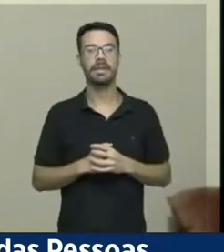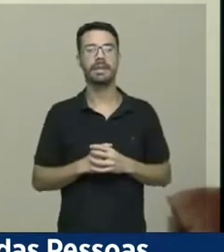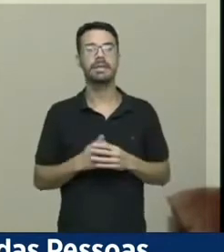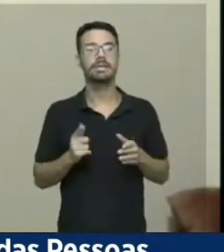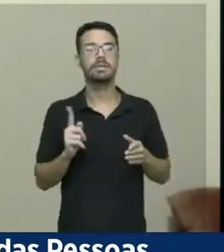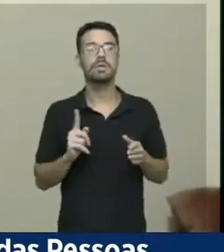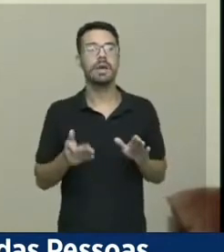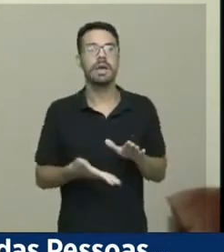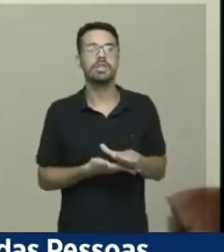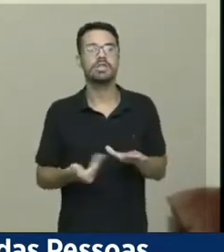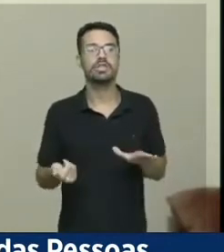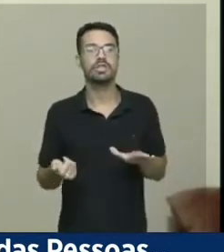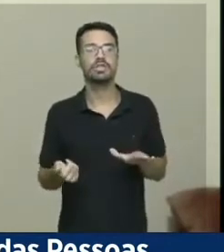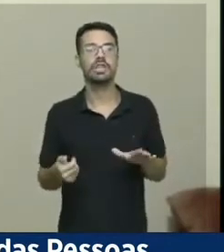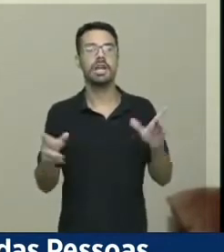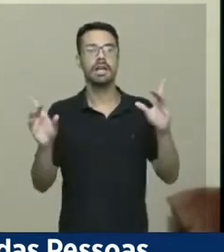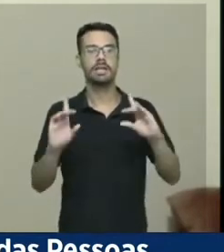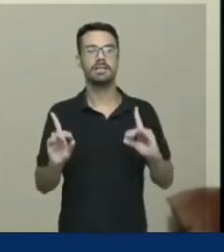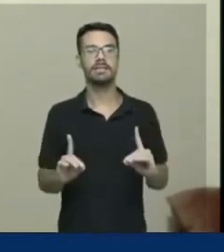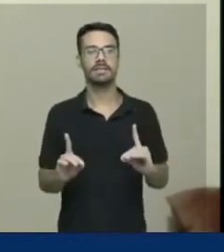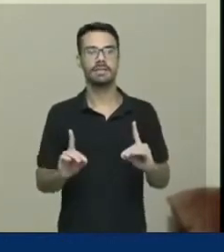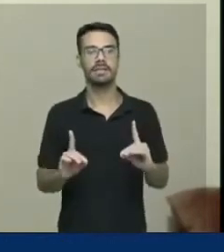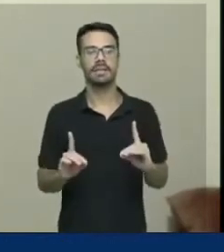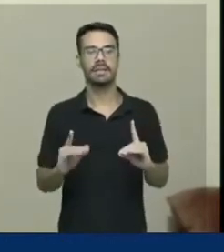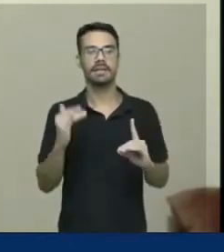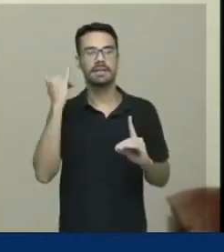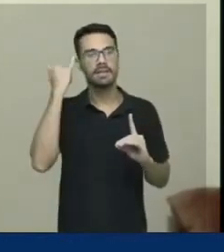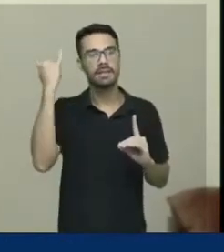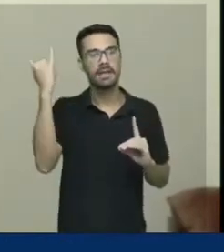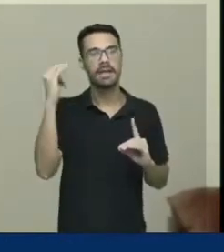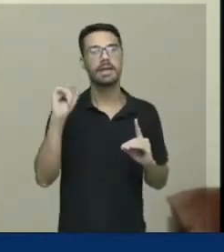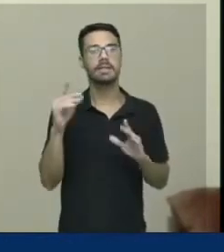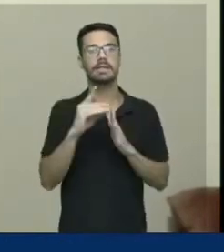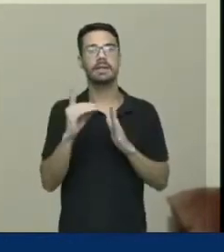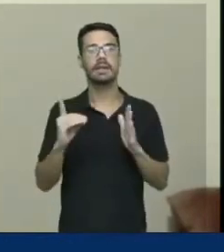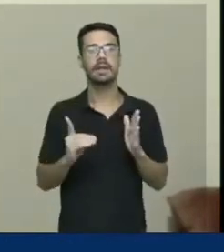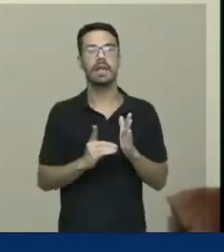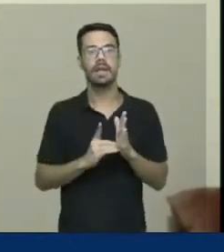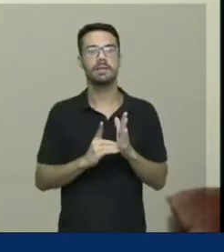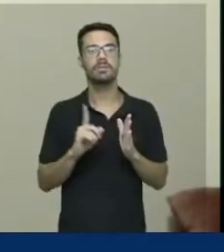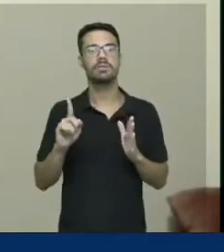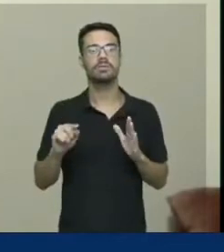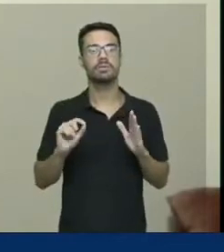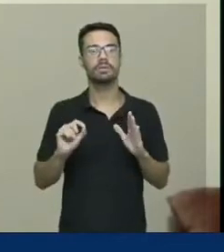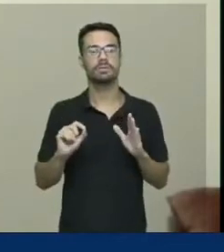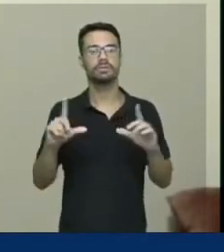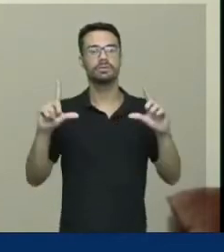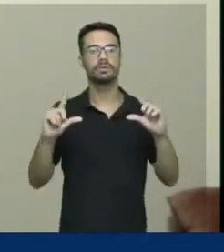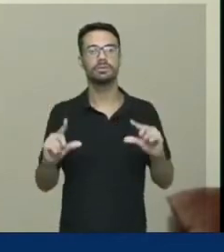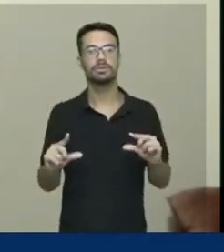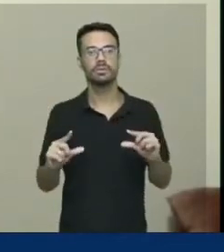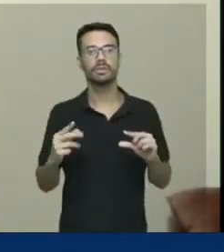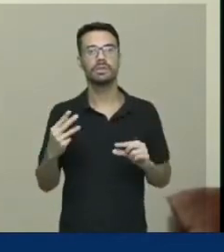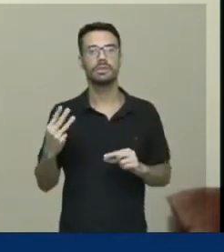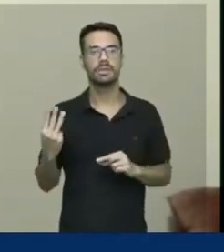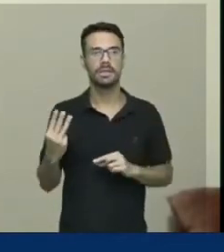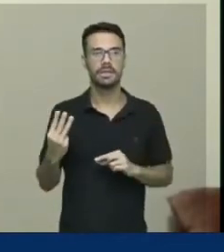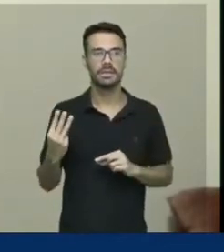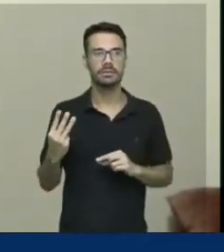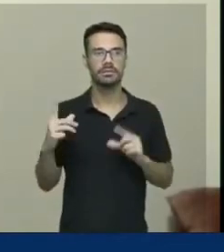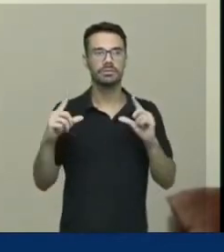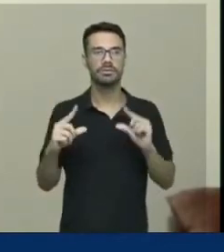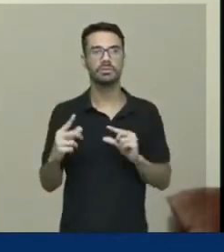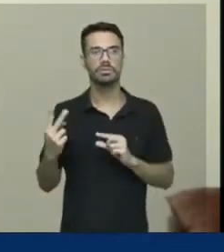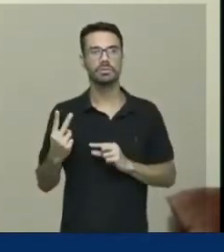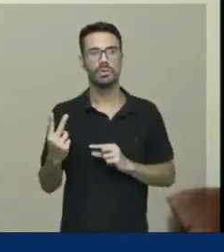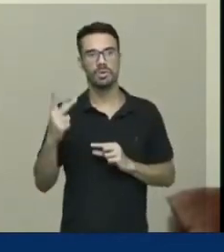se retire, porque a ideia que saiu no decreto ali é vamos reduzir de 3 para 2 a representação das